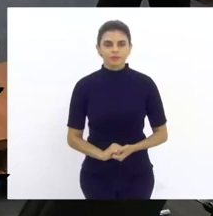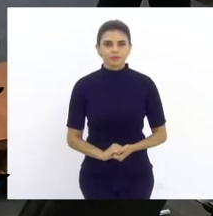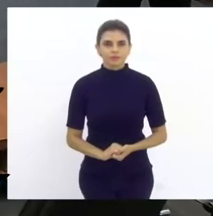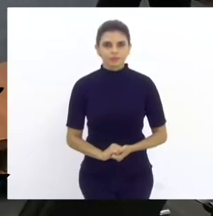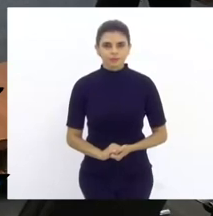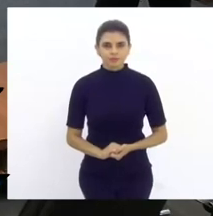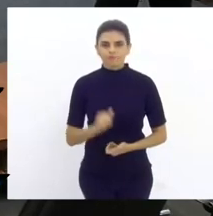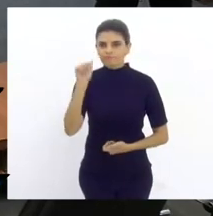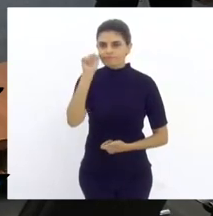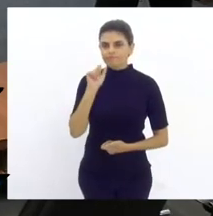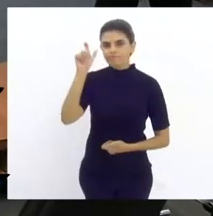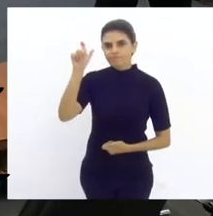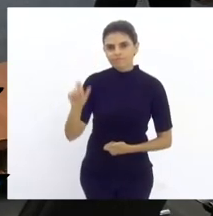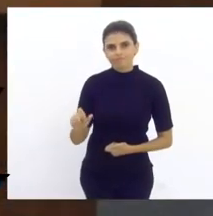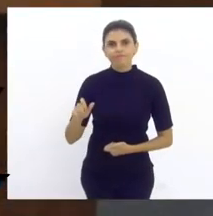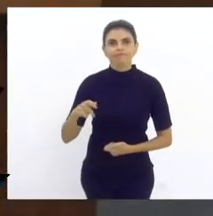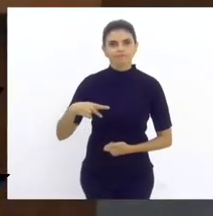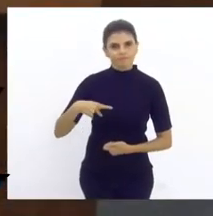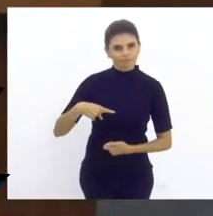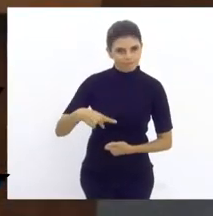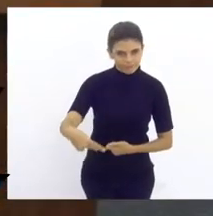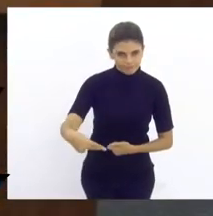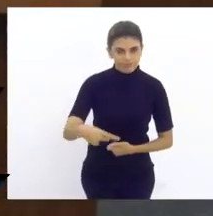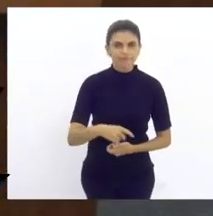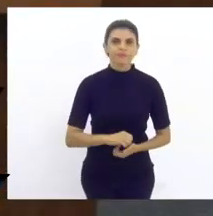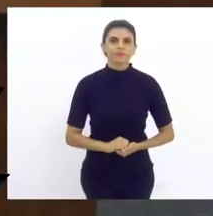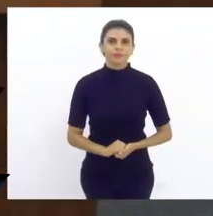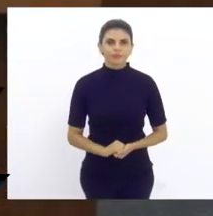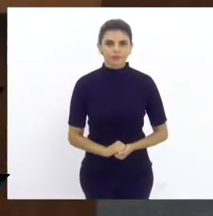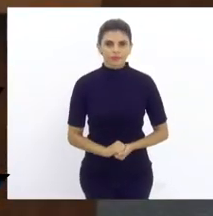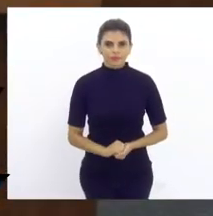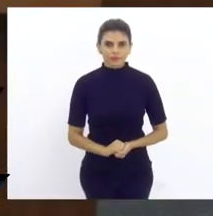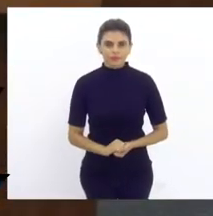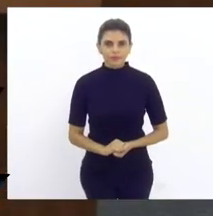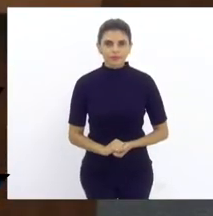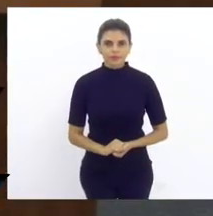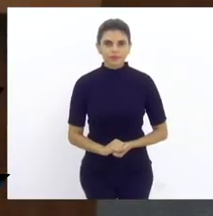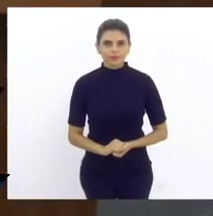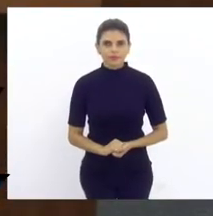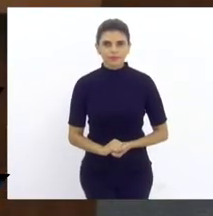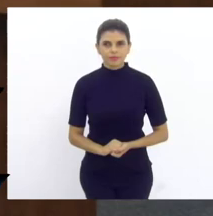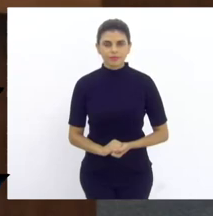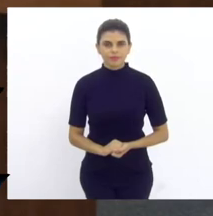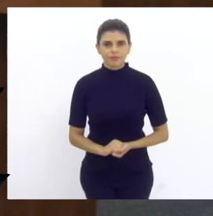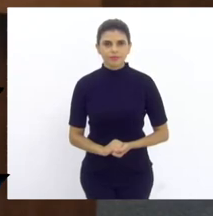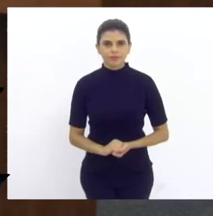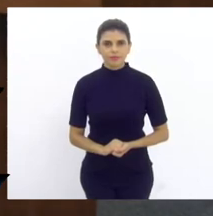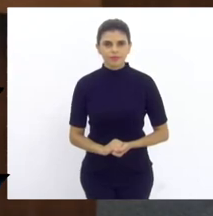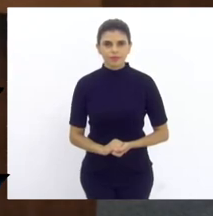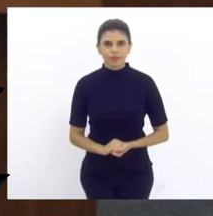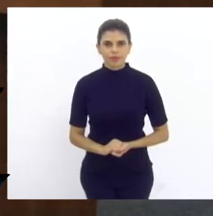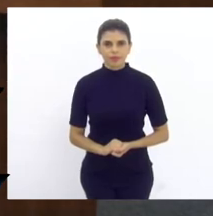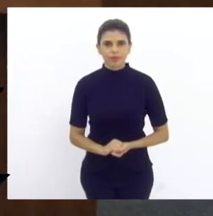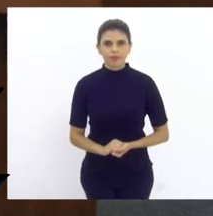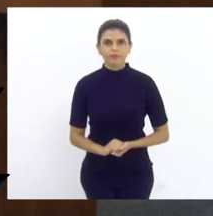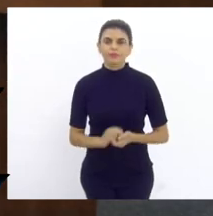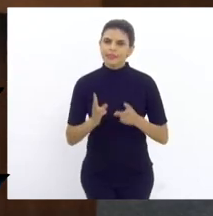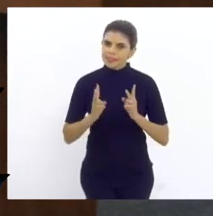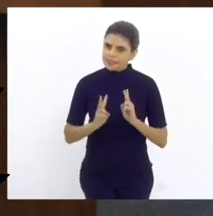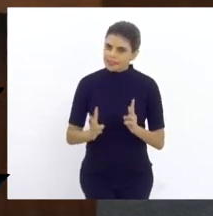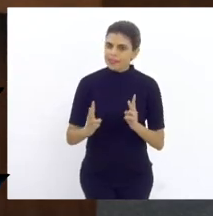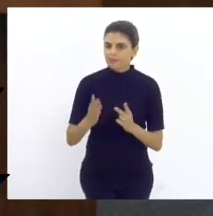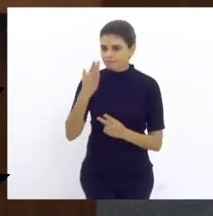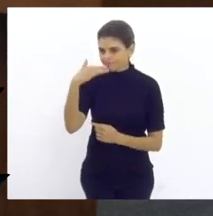Senhora Presidente, um prazer ser predizido por Vossa